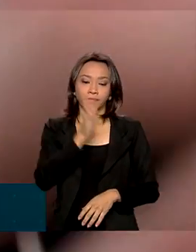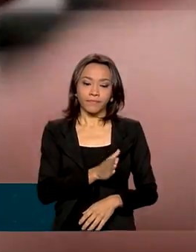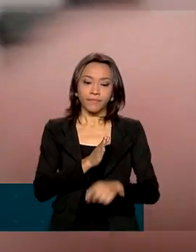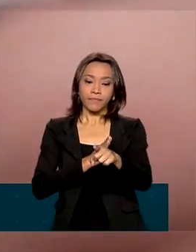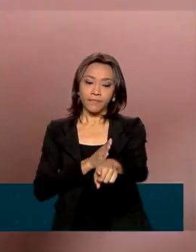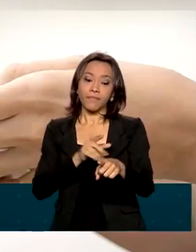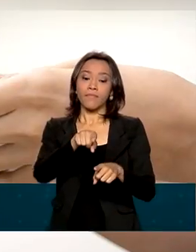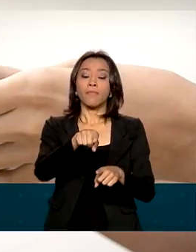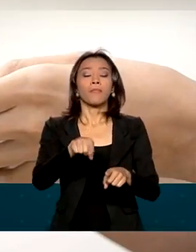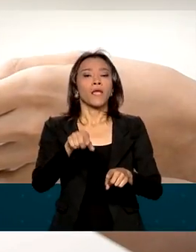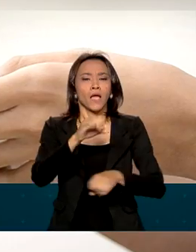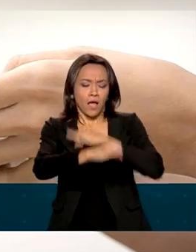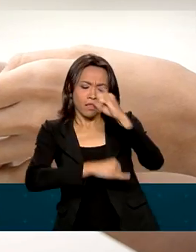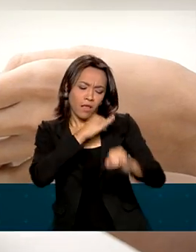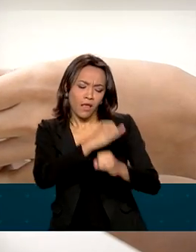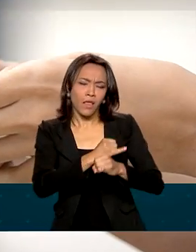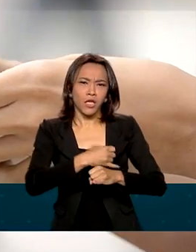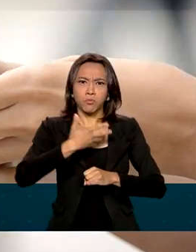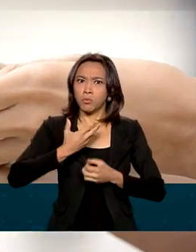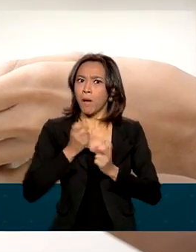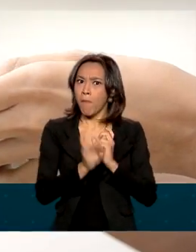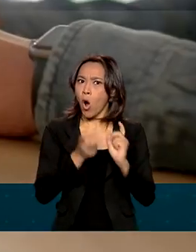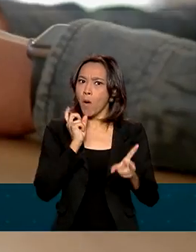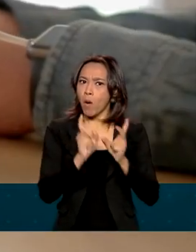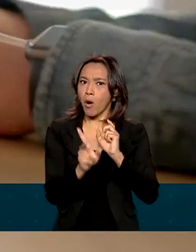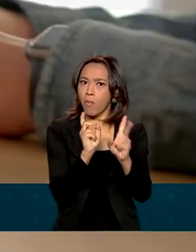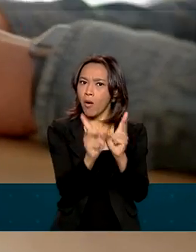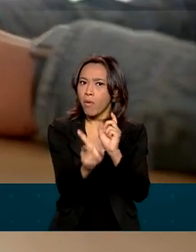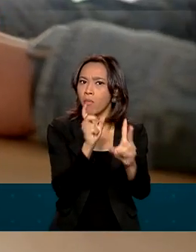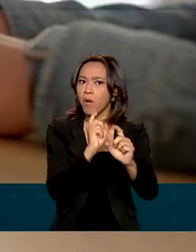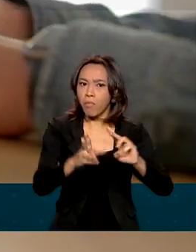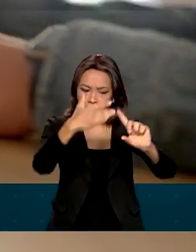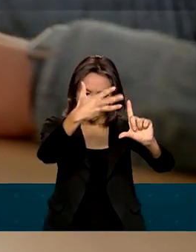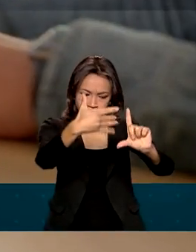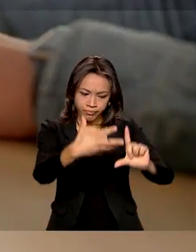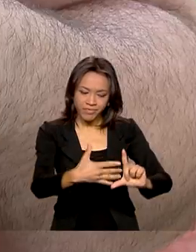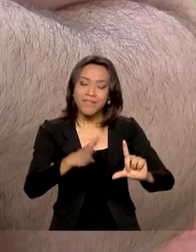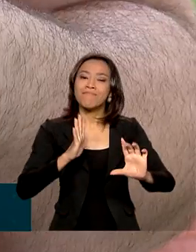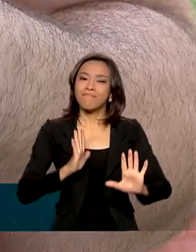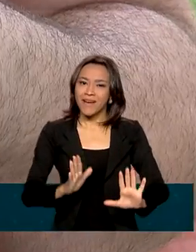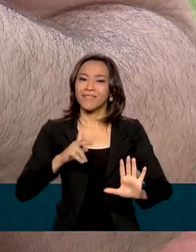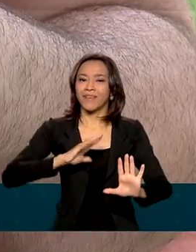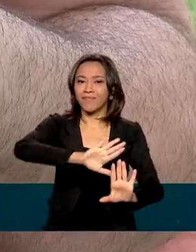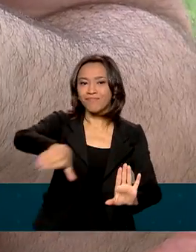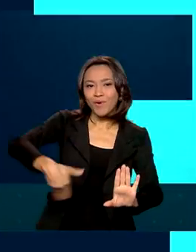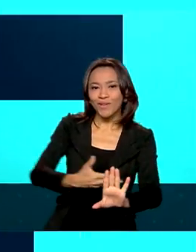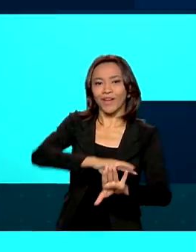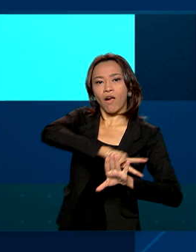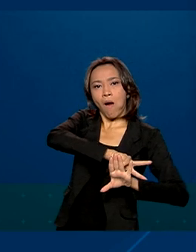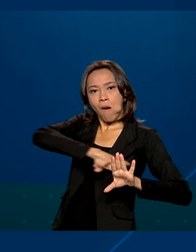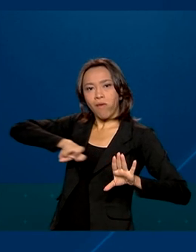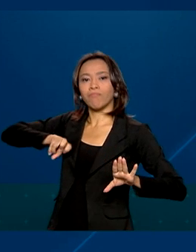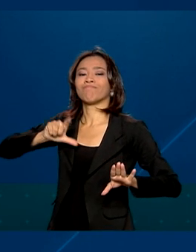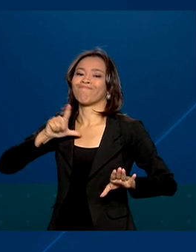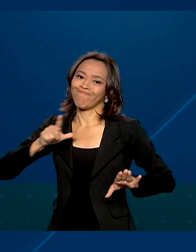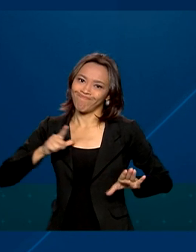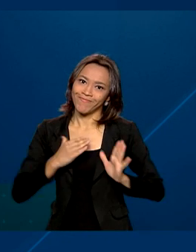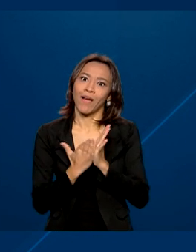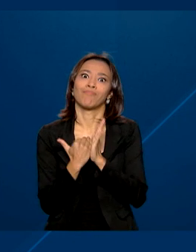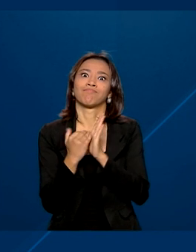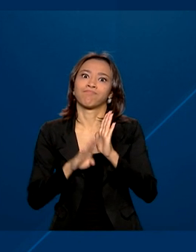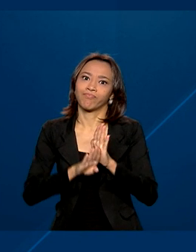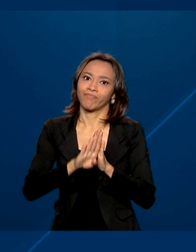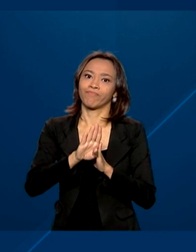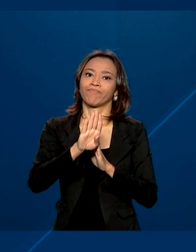cada vez mais espaço no comércio eletrônico e, com isso, as fraudes virtuais vêm crescendo. Em seis meses,